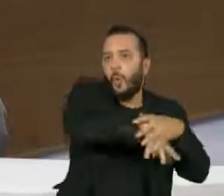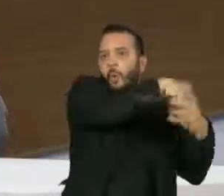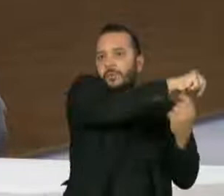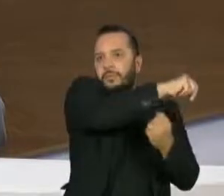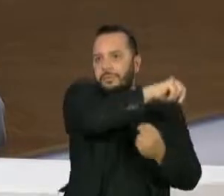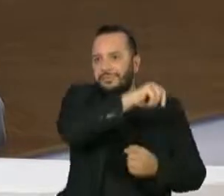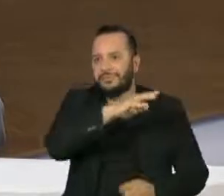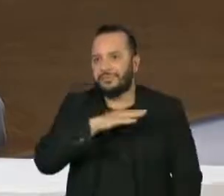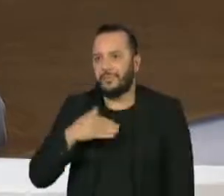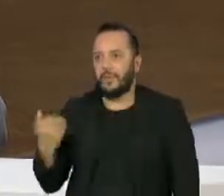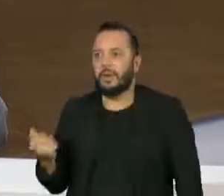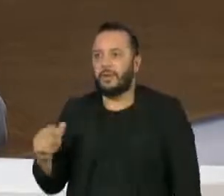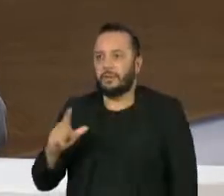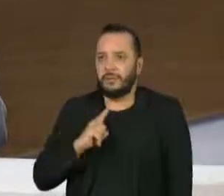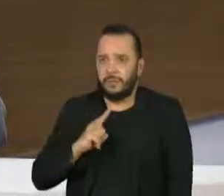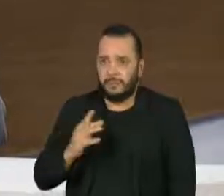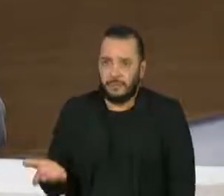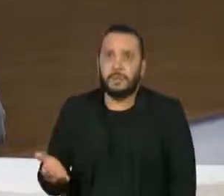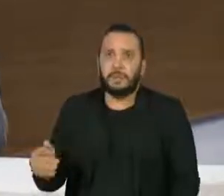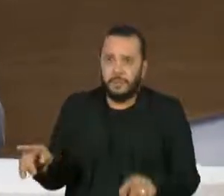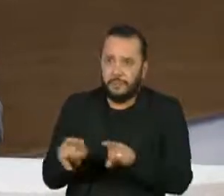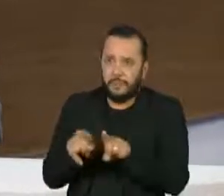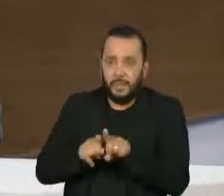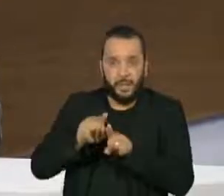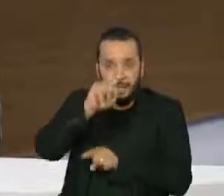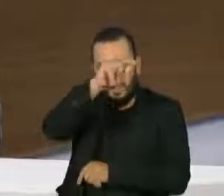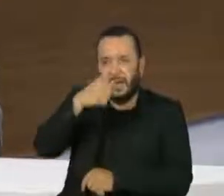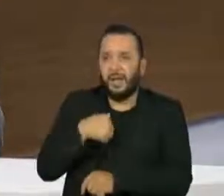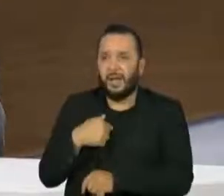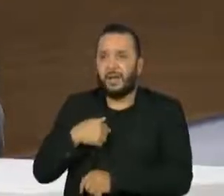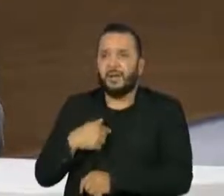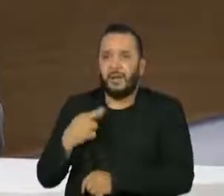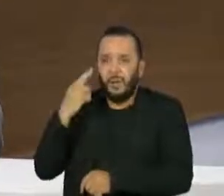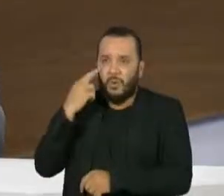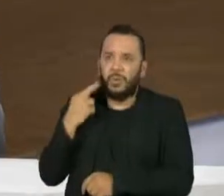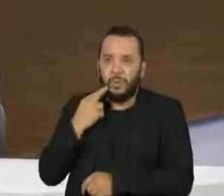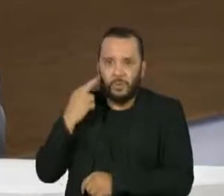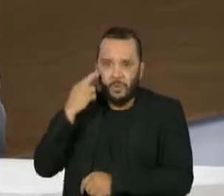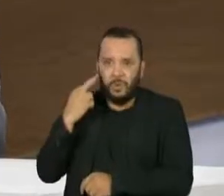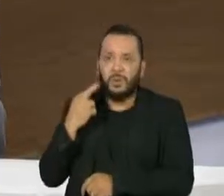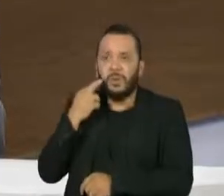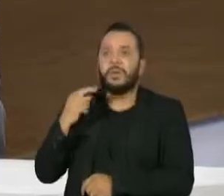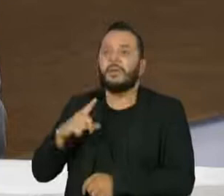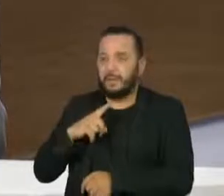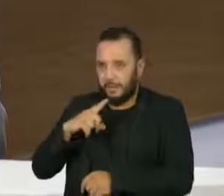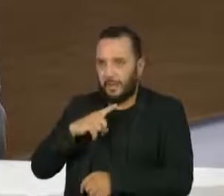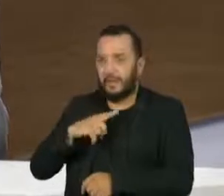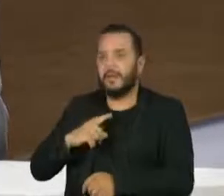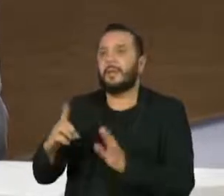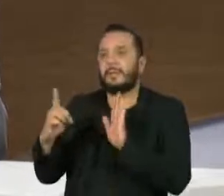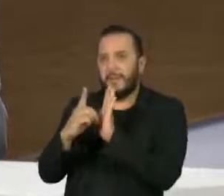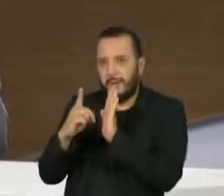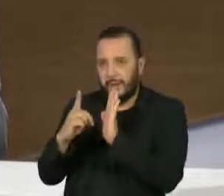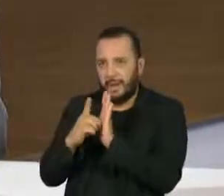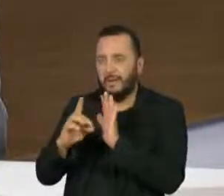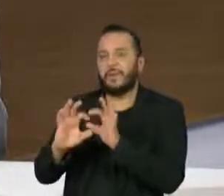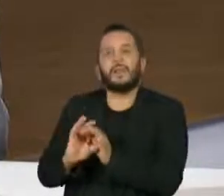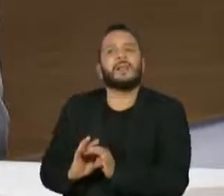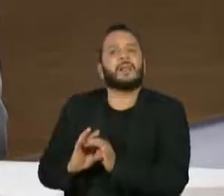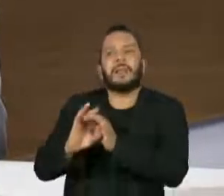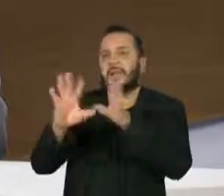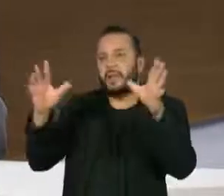O governo estadual tem um decreto para regulamentar a mineração no Rio Madeira, que é o rio que tem a maior